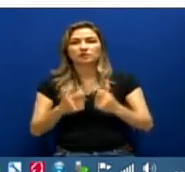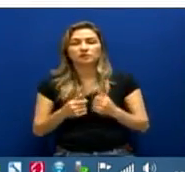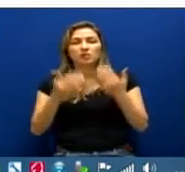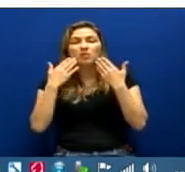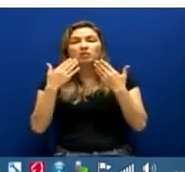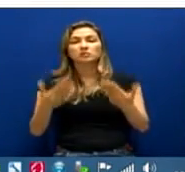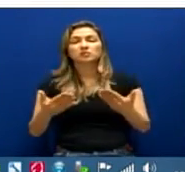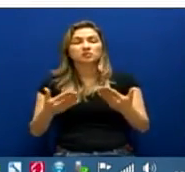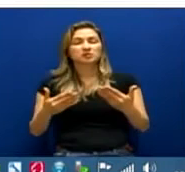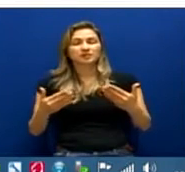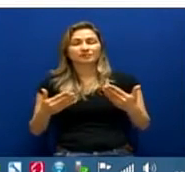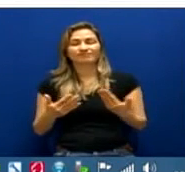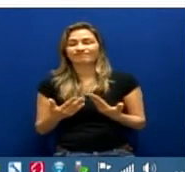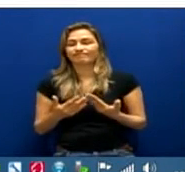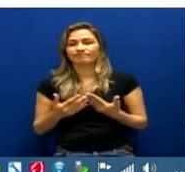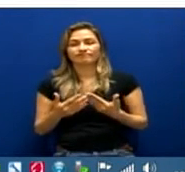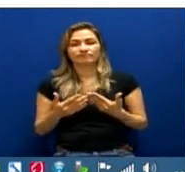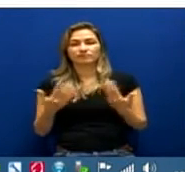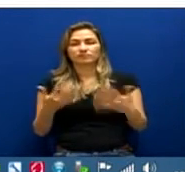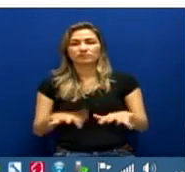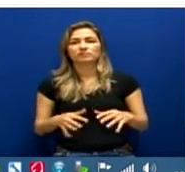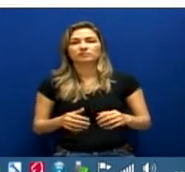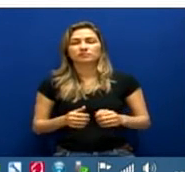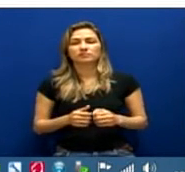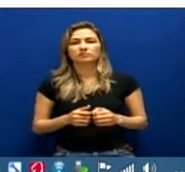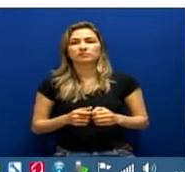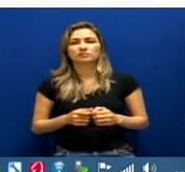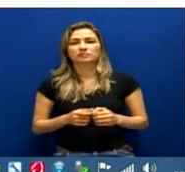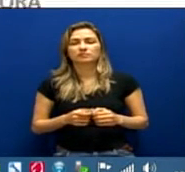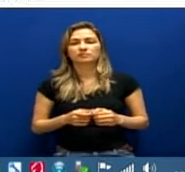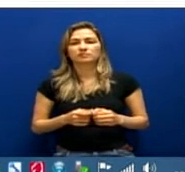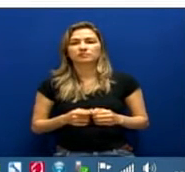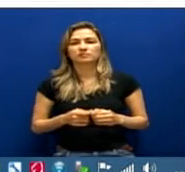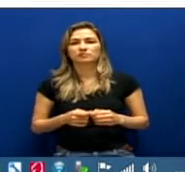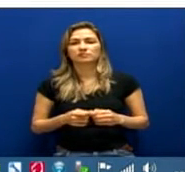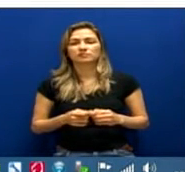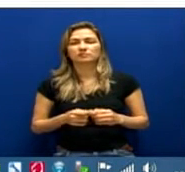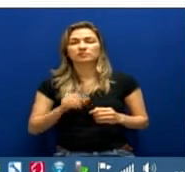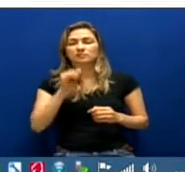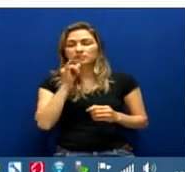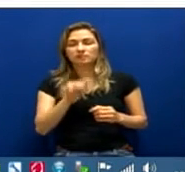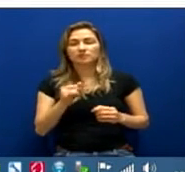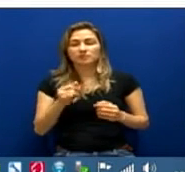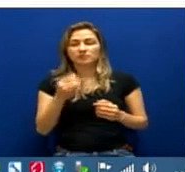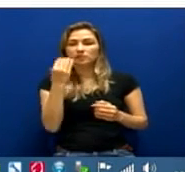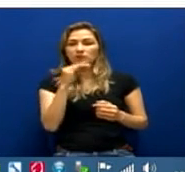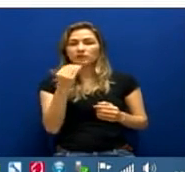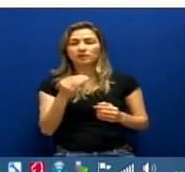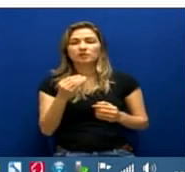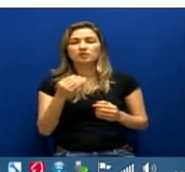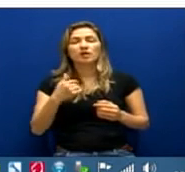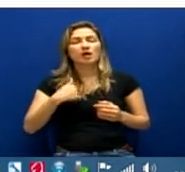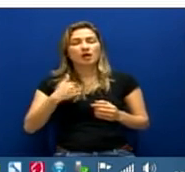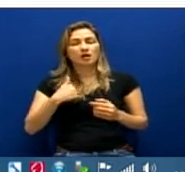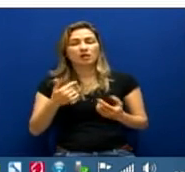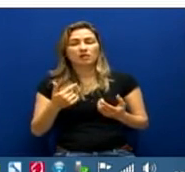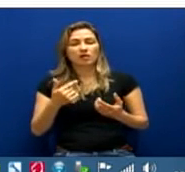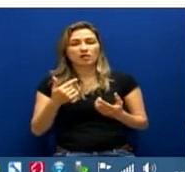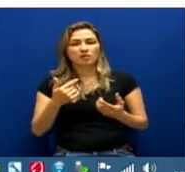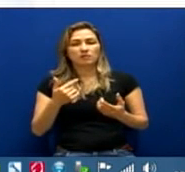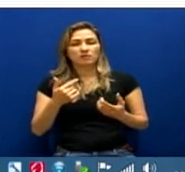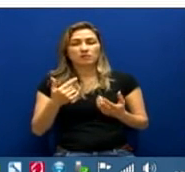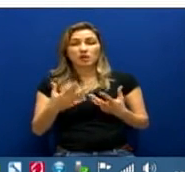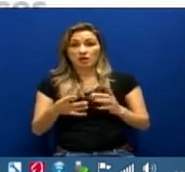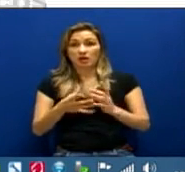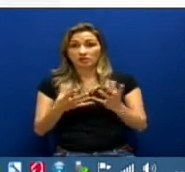expor. Mas se houver uma audiência, se nos for dar oportunidade, nós estaremos aqui para compor a mesa e passar os